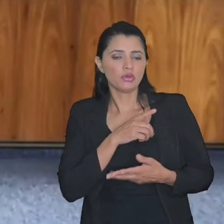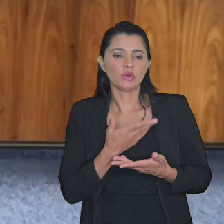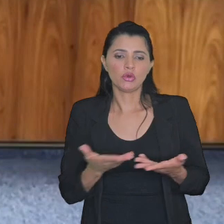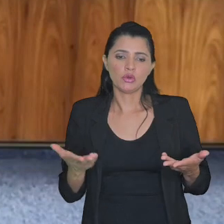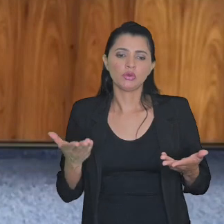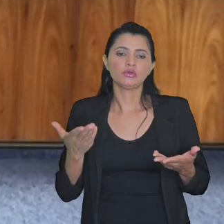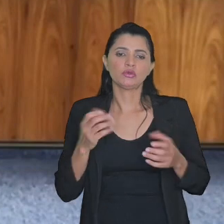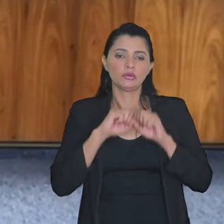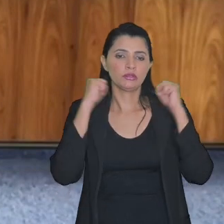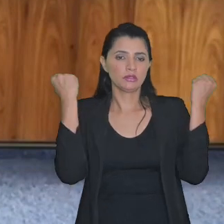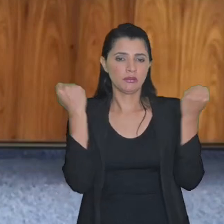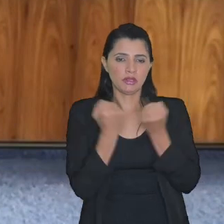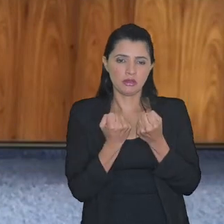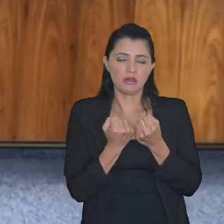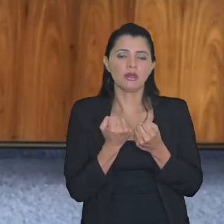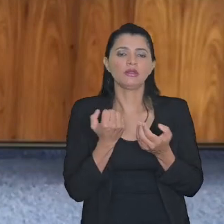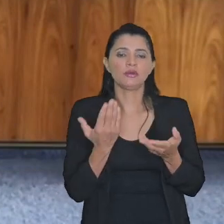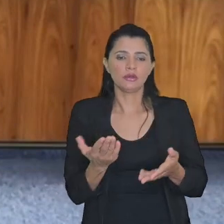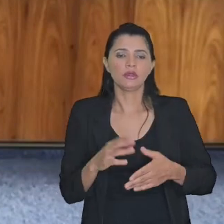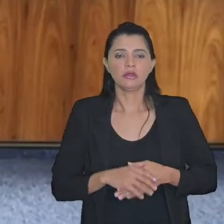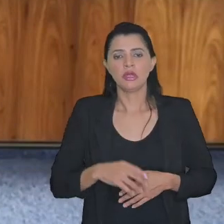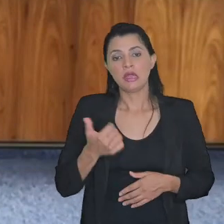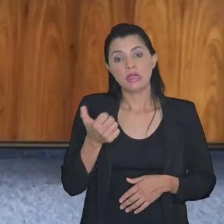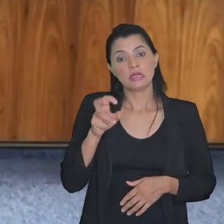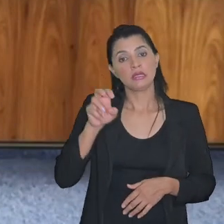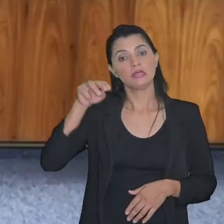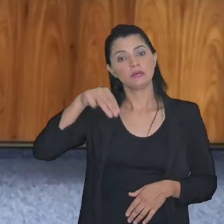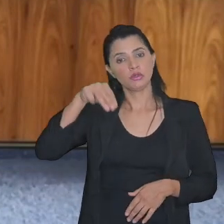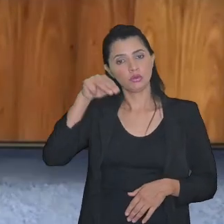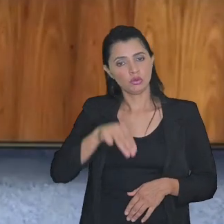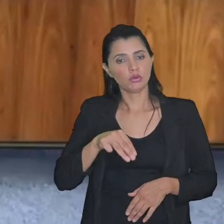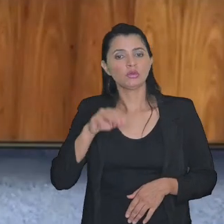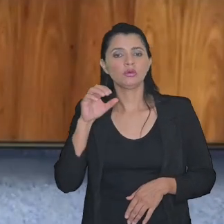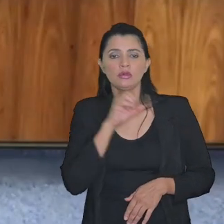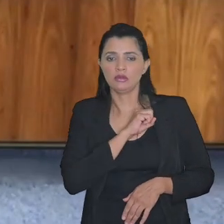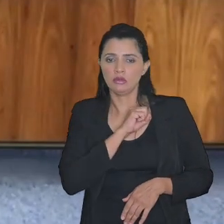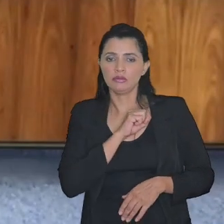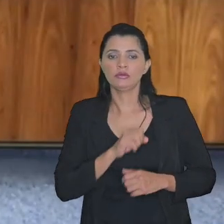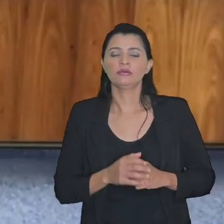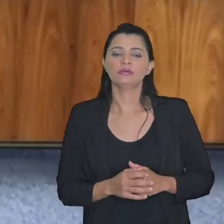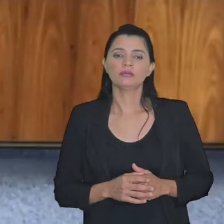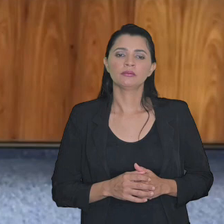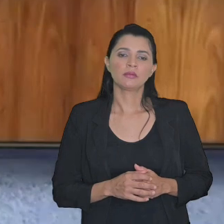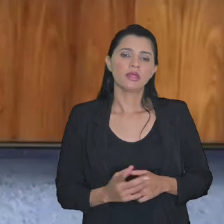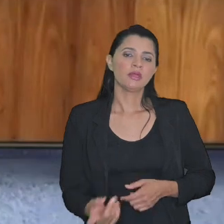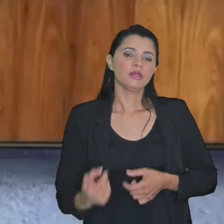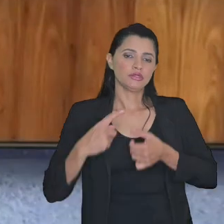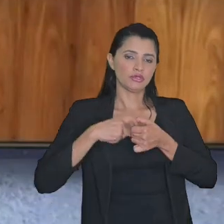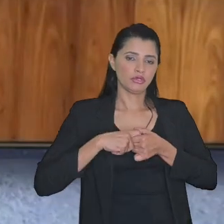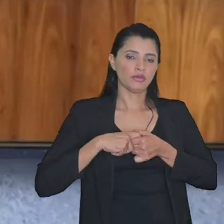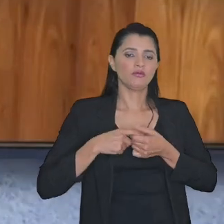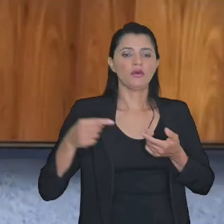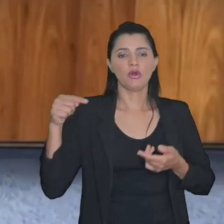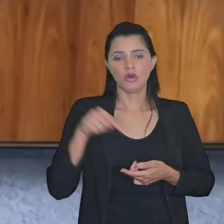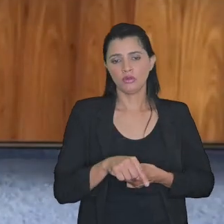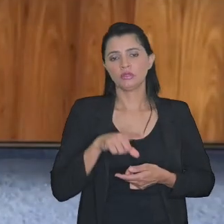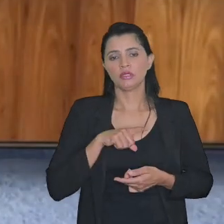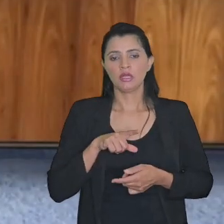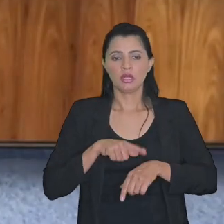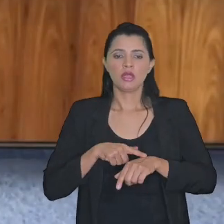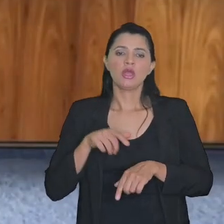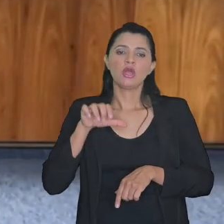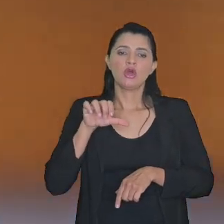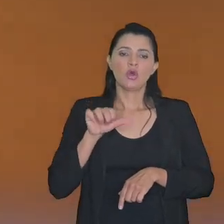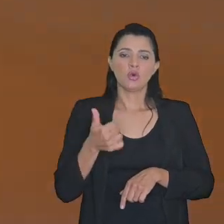seminário por uns 15 minutinhos e retomamos aqui às